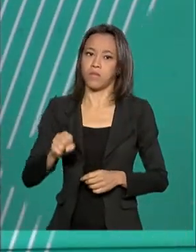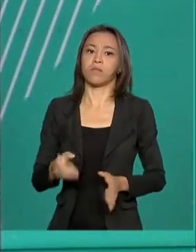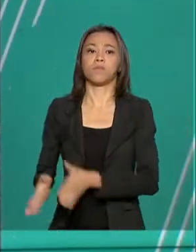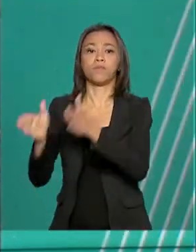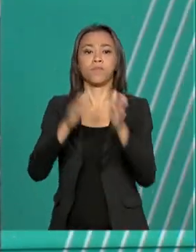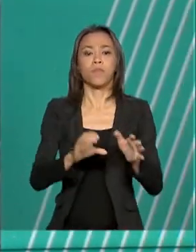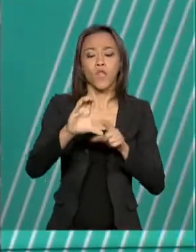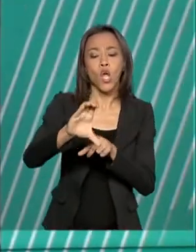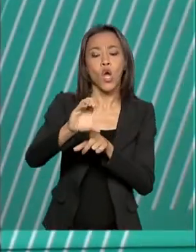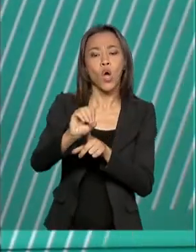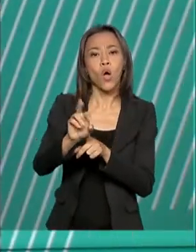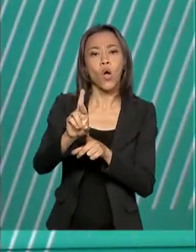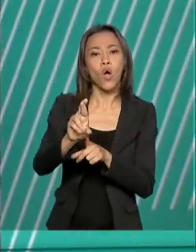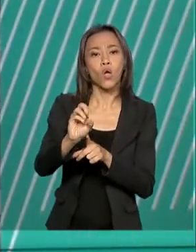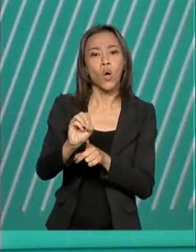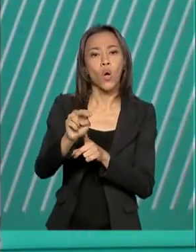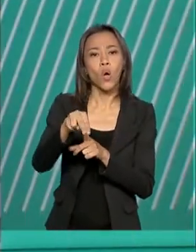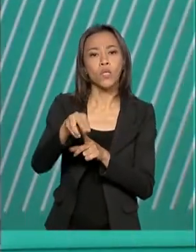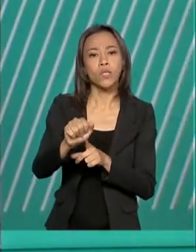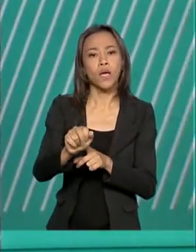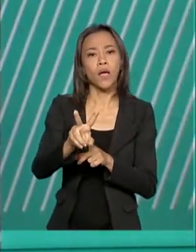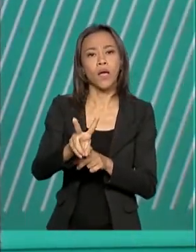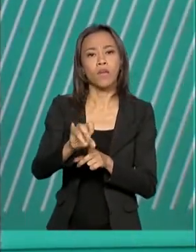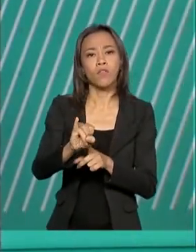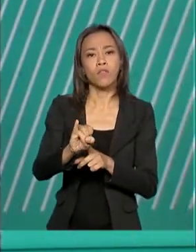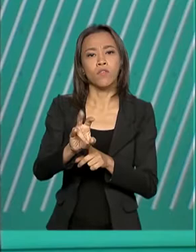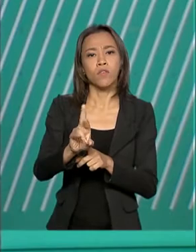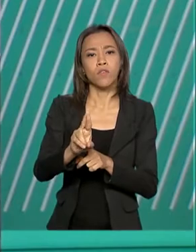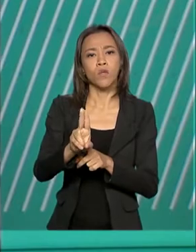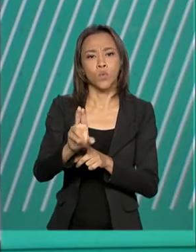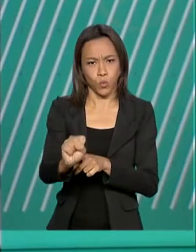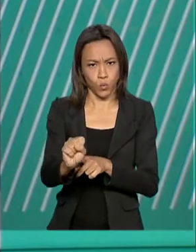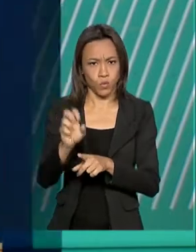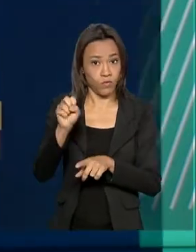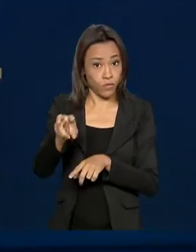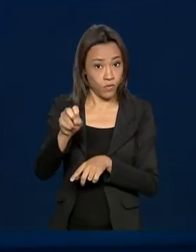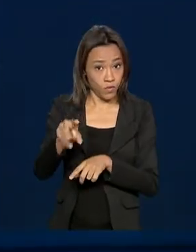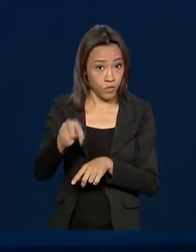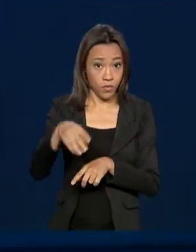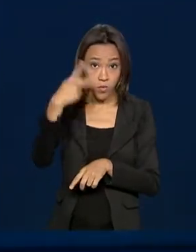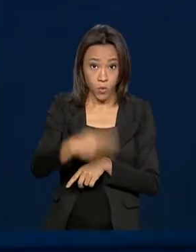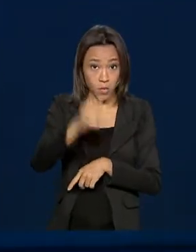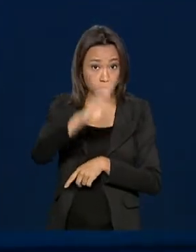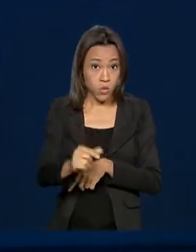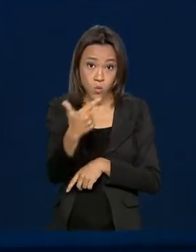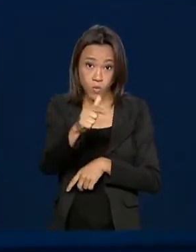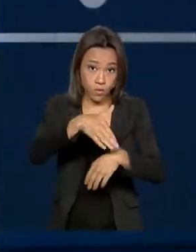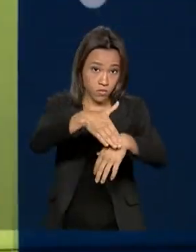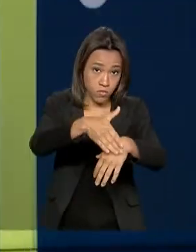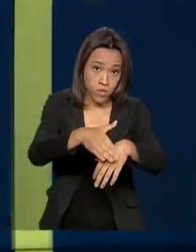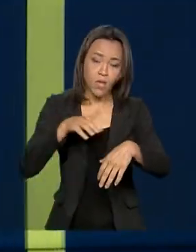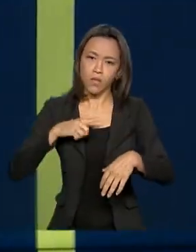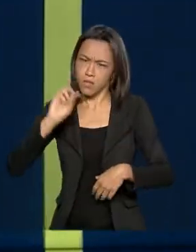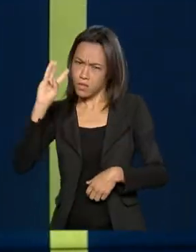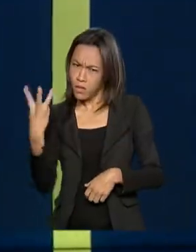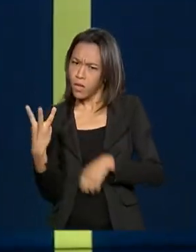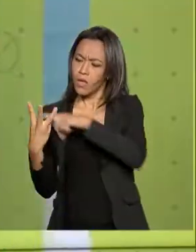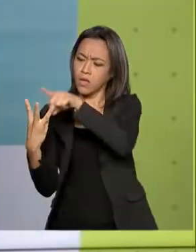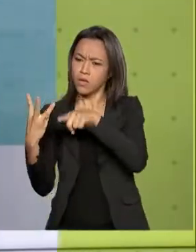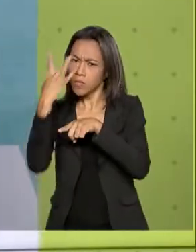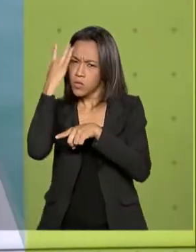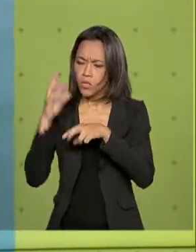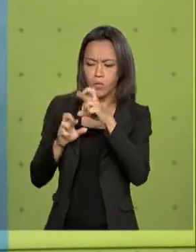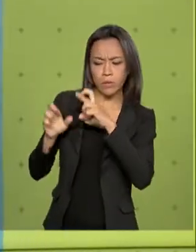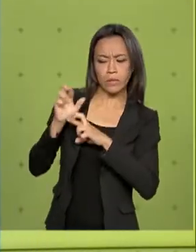Coronavírus. O Brasil não registra casos da doença. Existem três pacientes sendo monitorados pelas autoridades de saúde